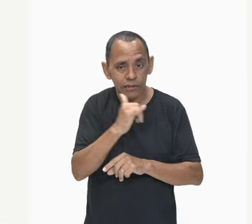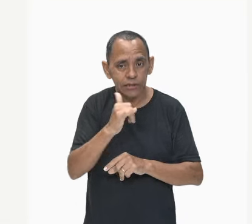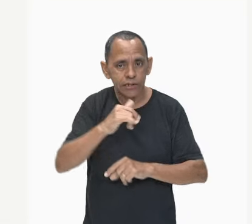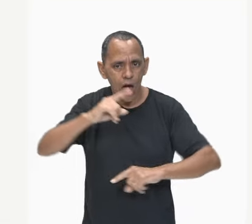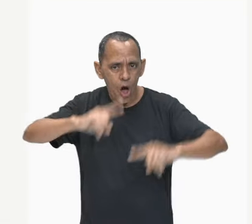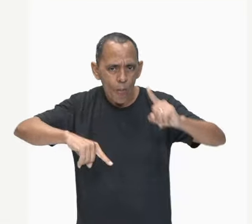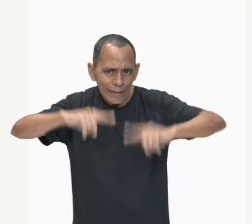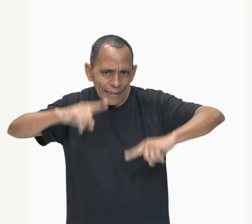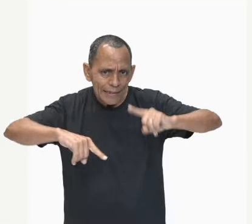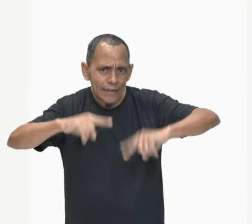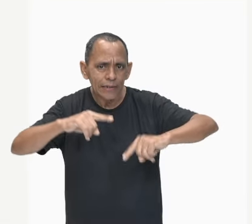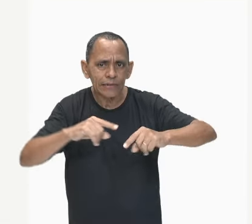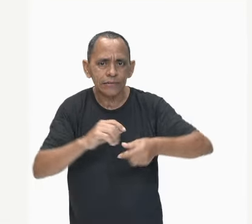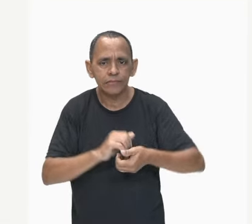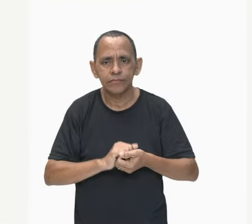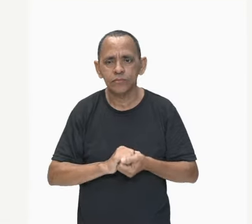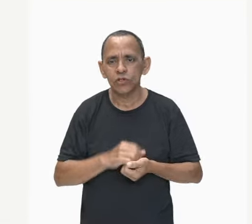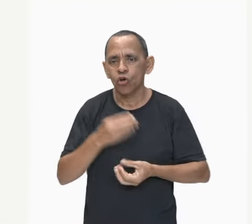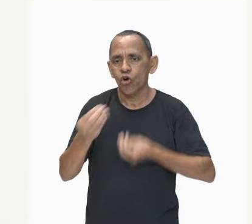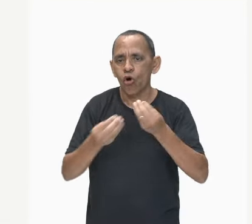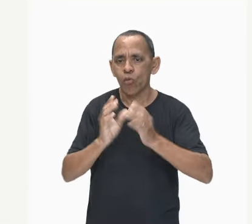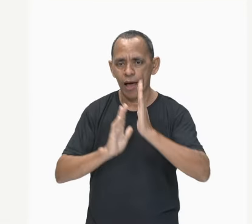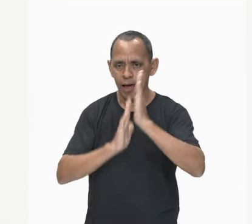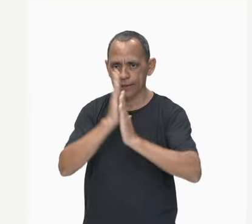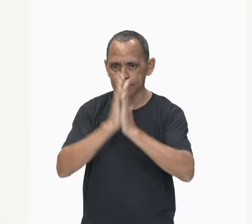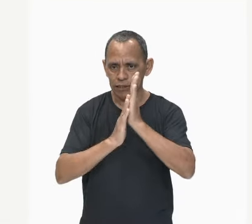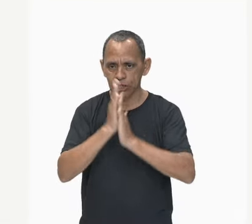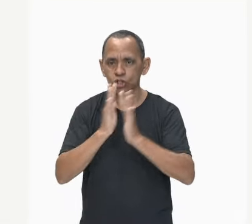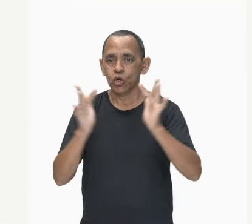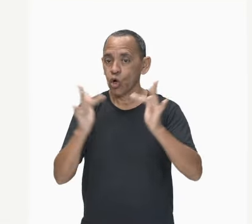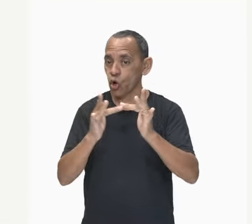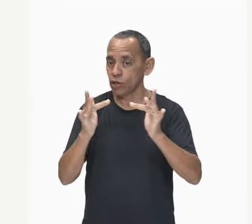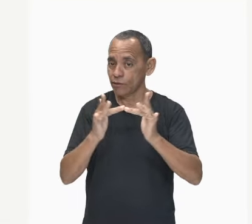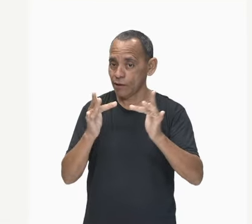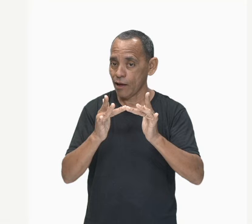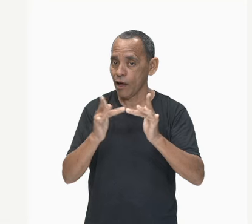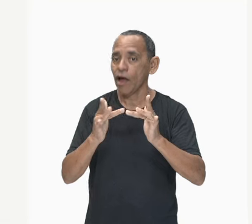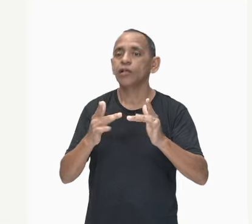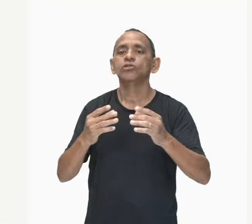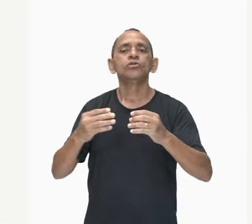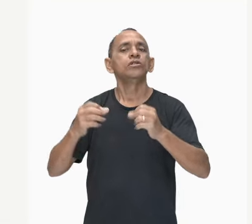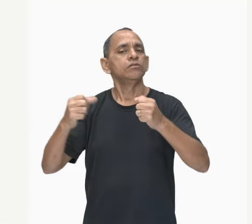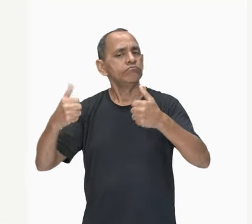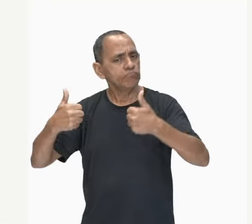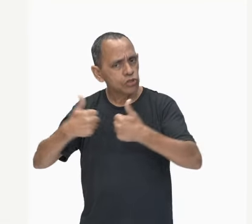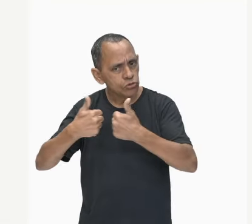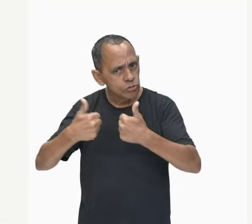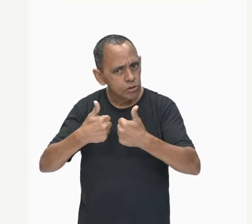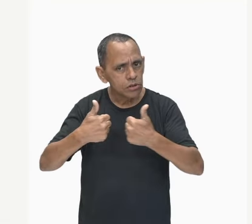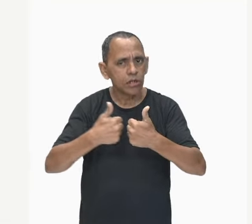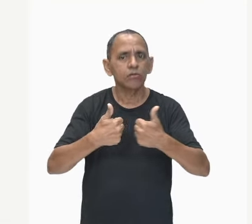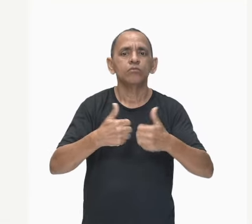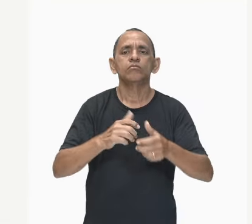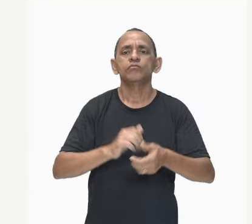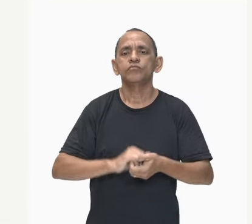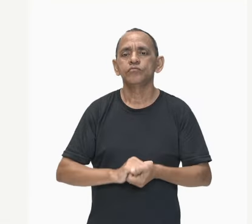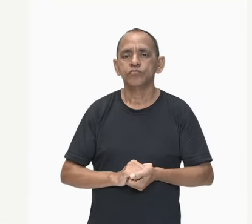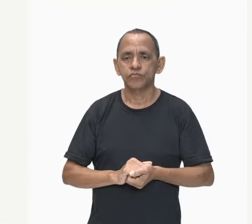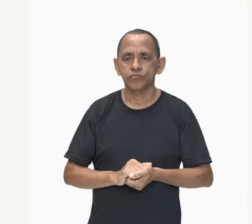de eletrizar? Atrito, contato e indução. toda vez que se falar dos processos de